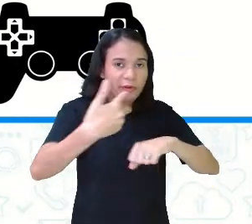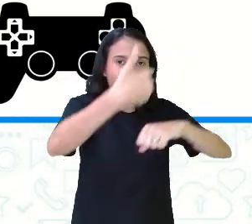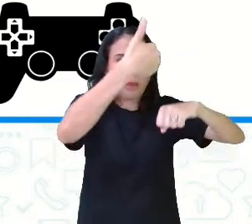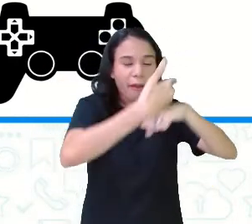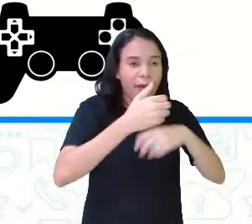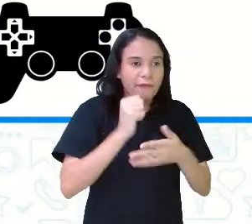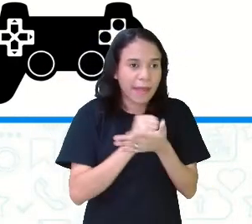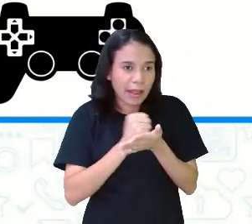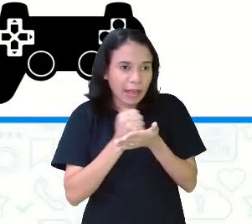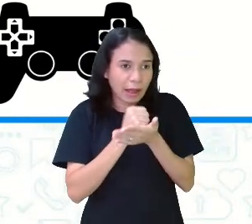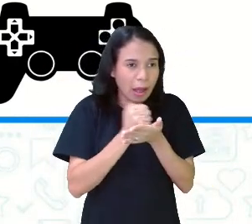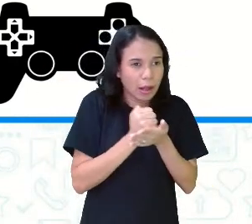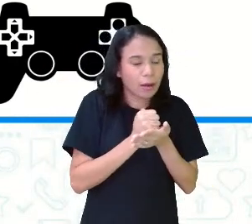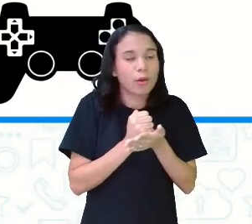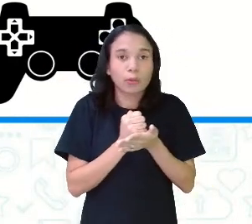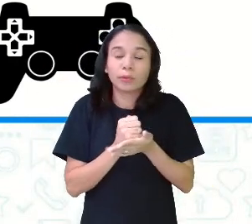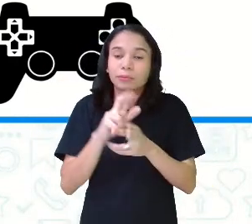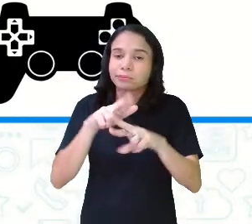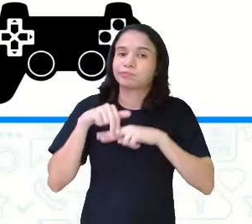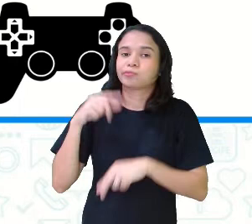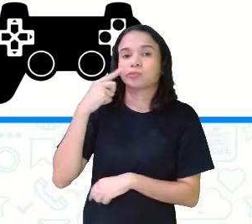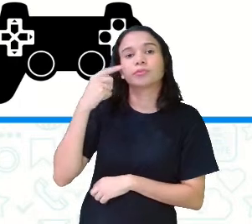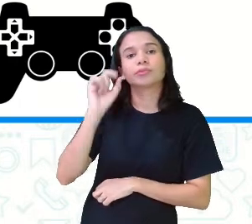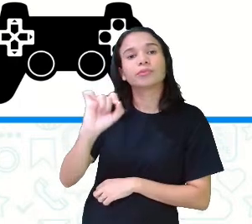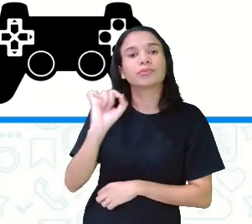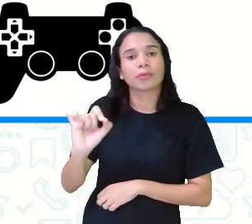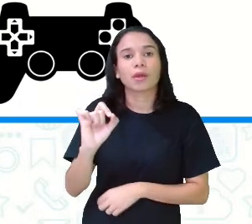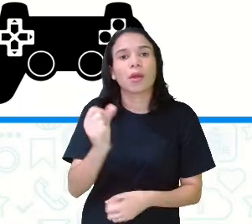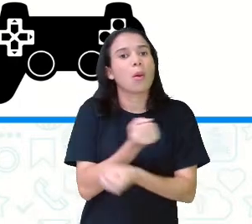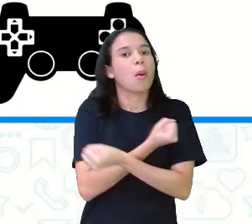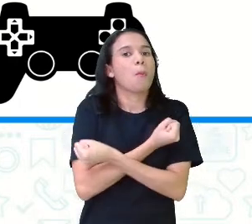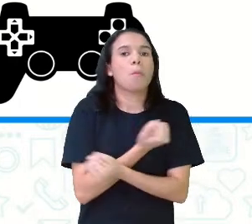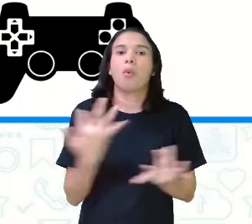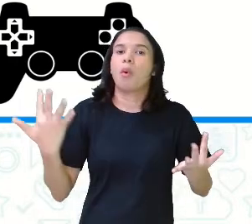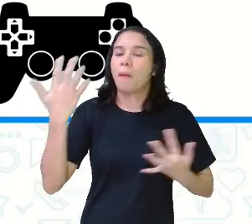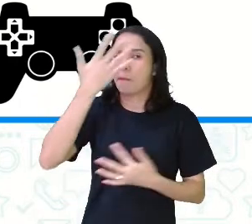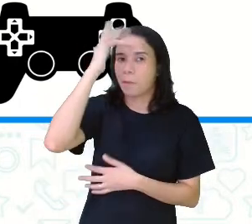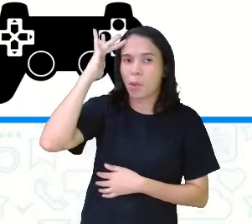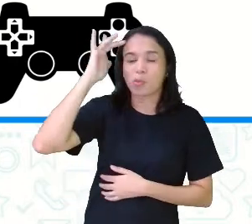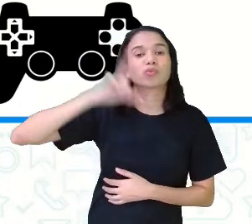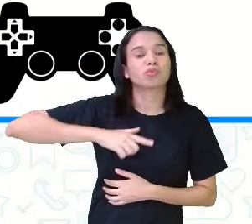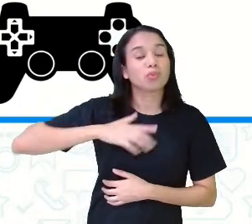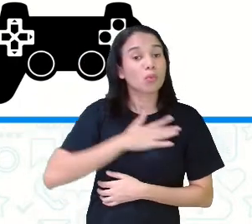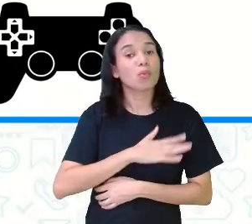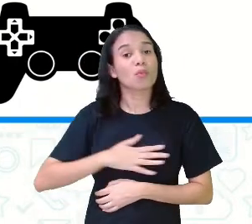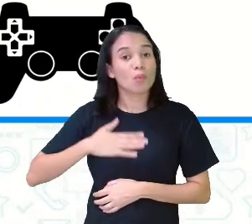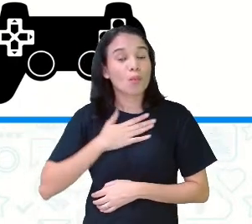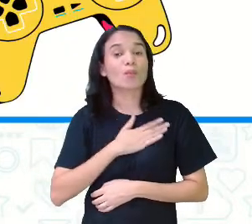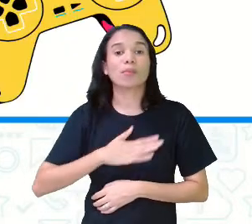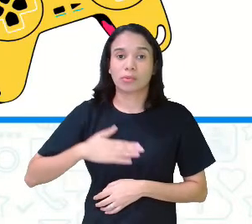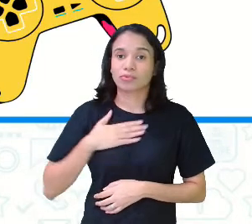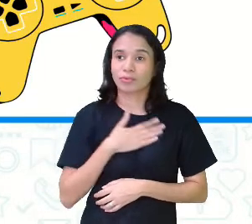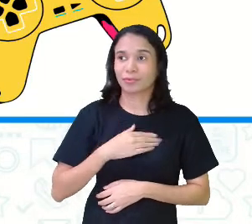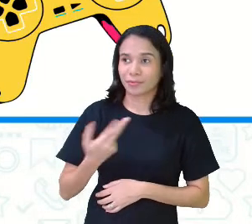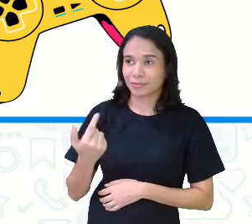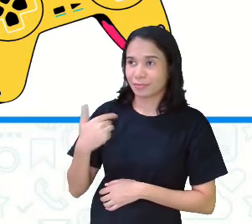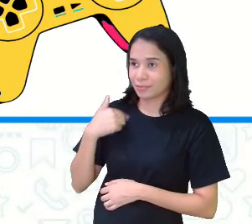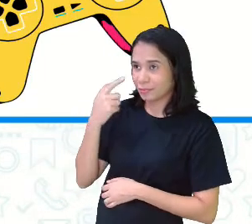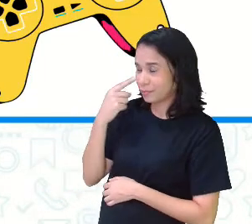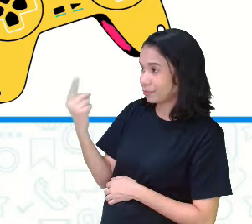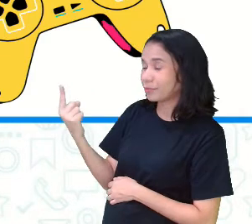ao vivo jogando. Assim, milhões de pessoas acabaram gostando muito, como eu.